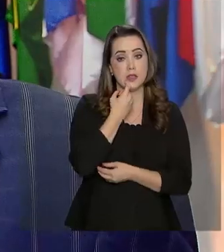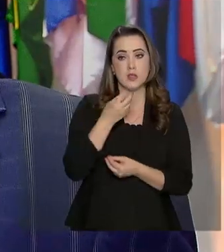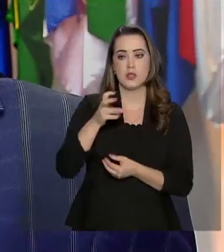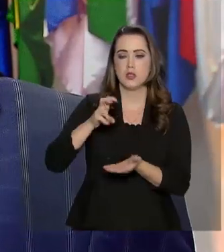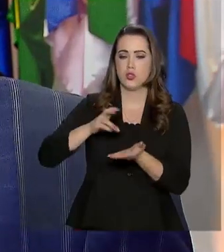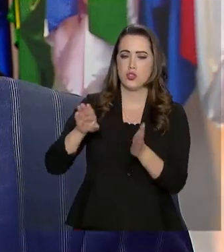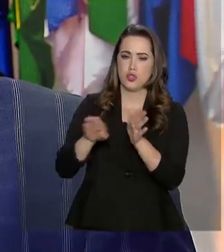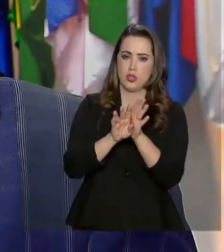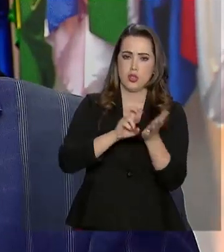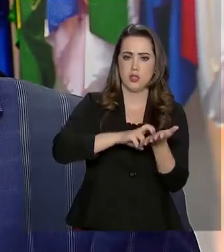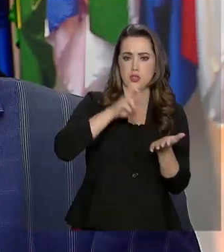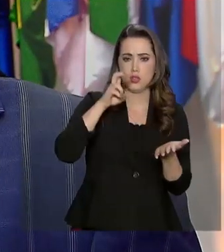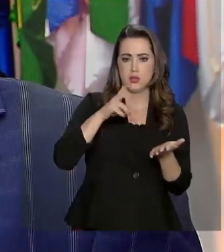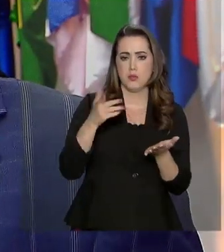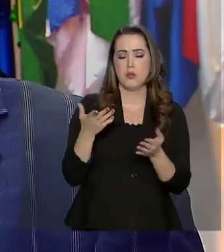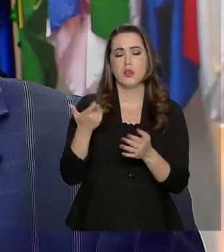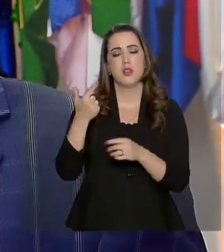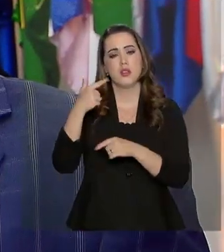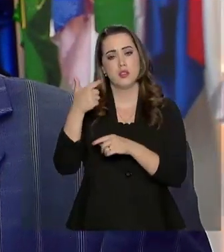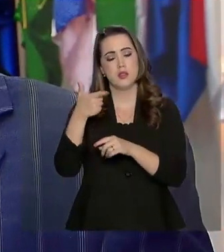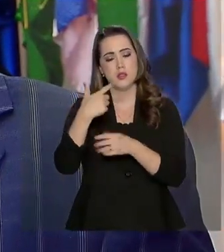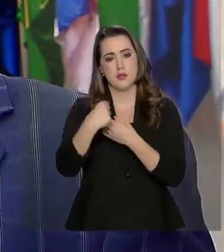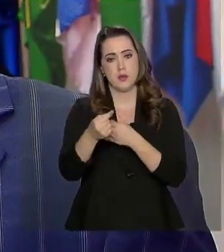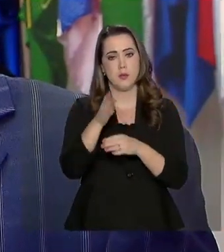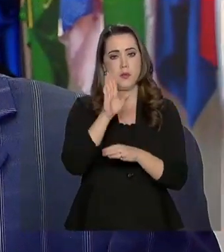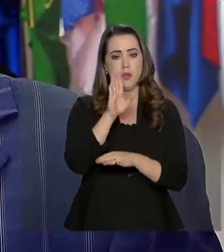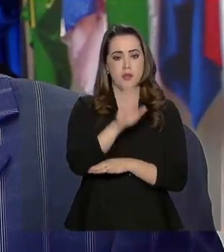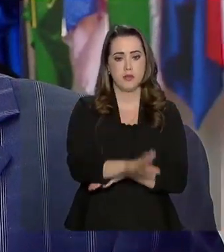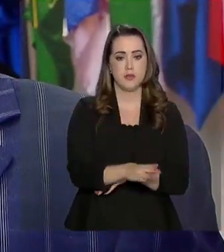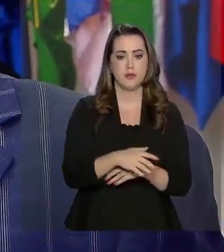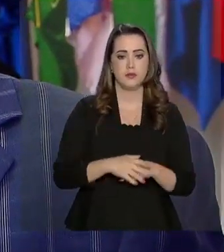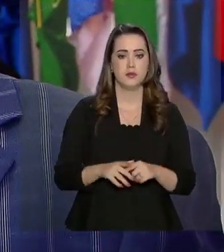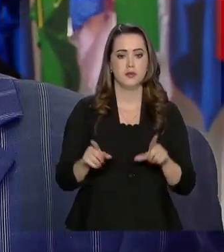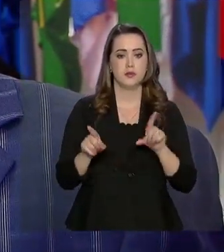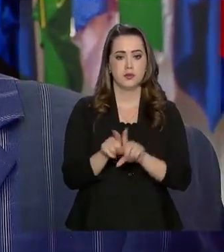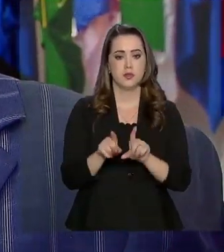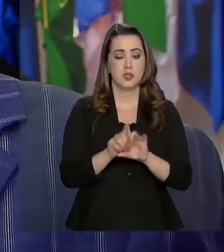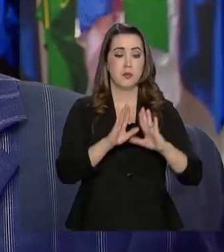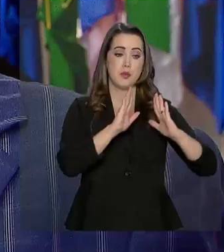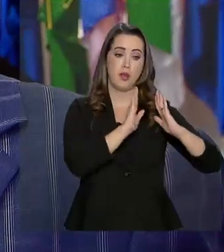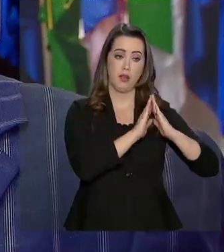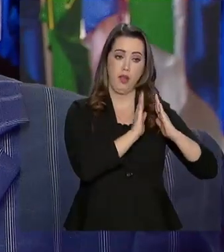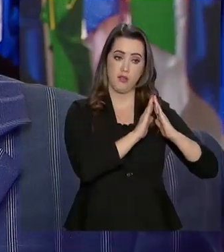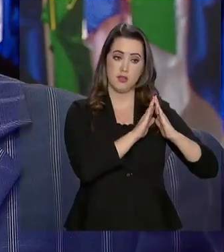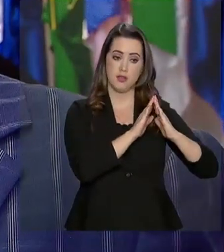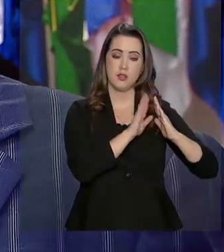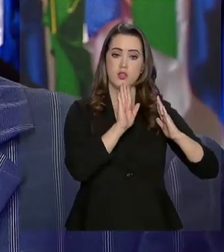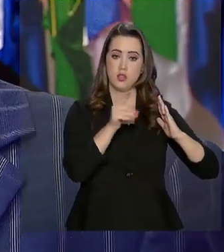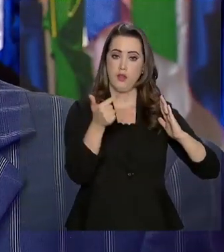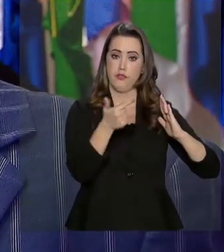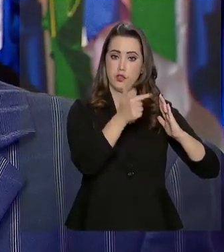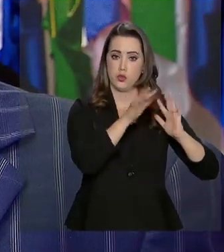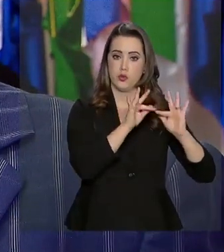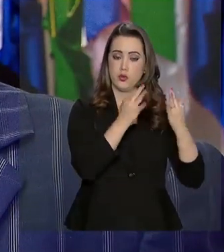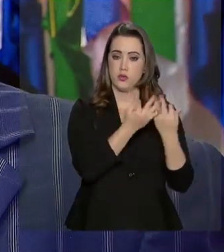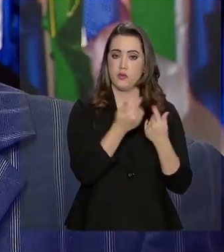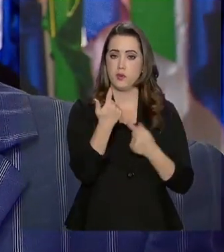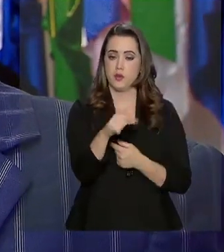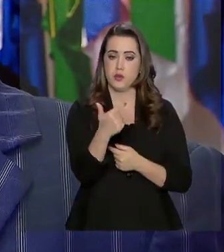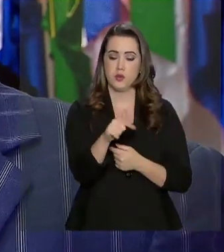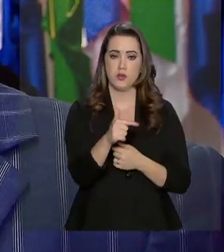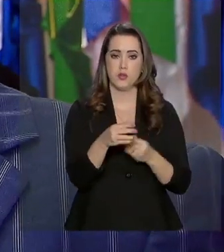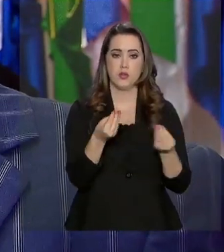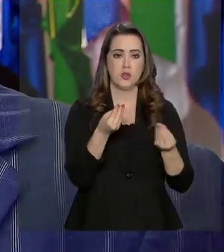e tira no final da tarde. E temos também a moradia, que já tem 22 famílias que não tem